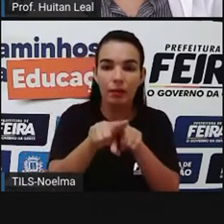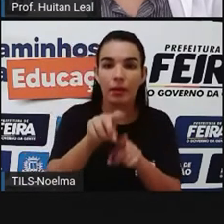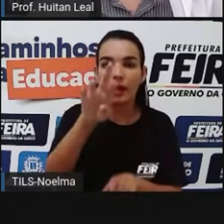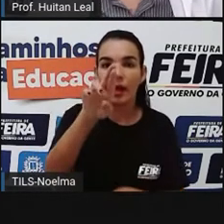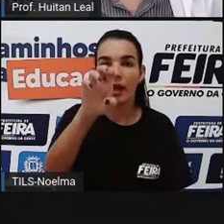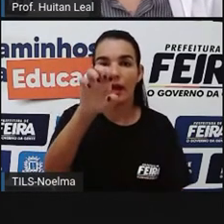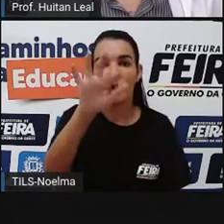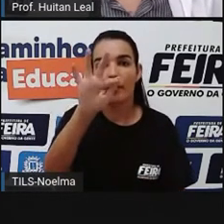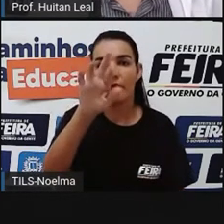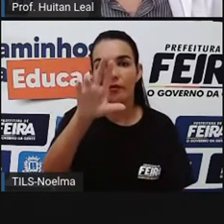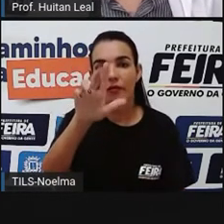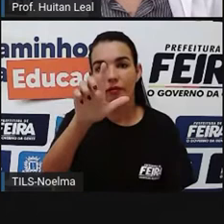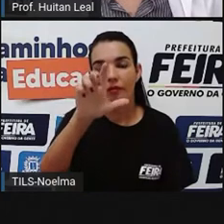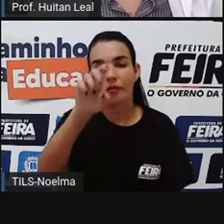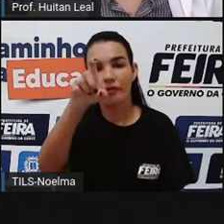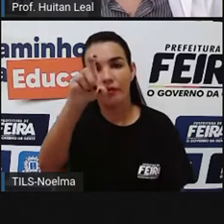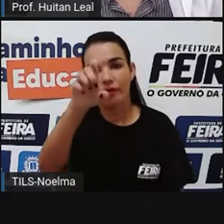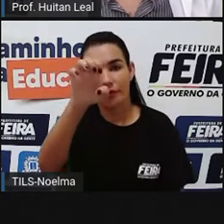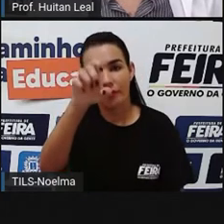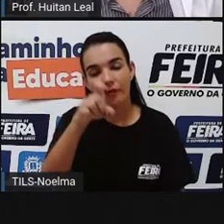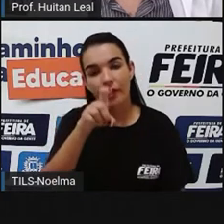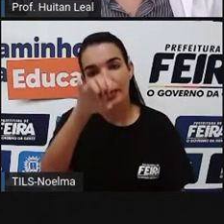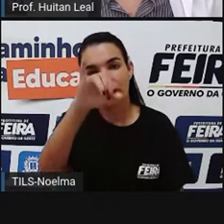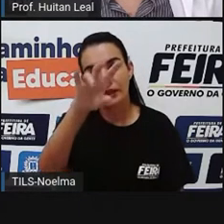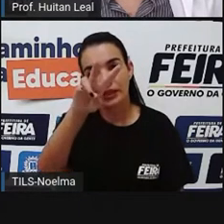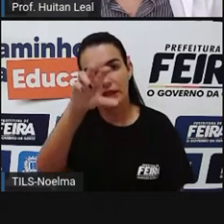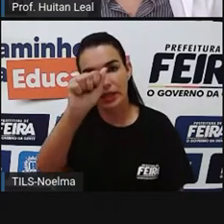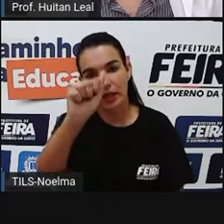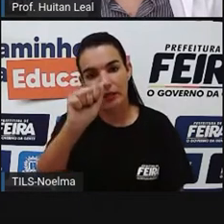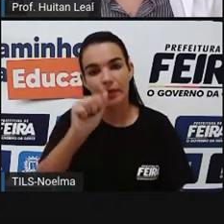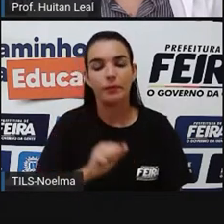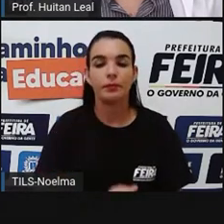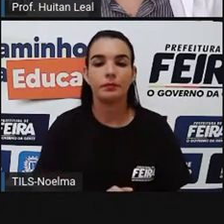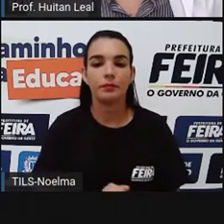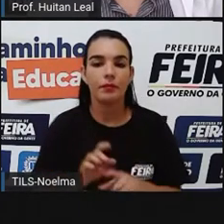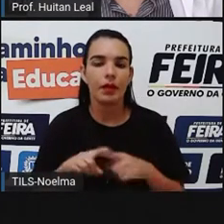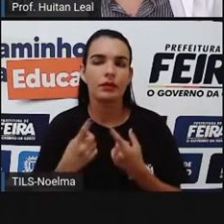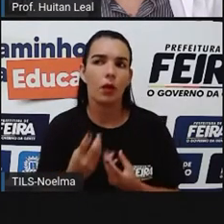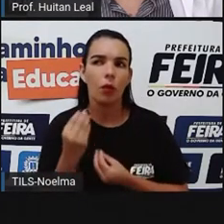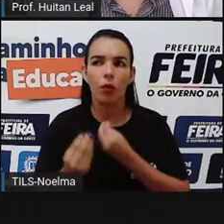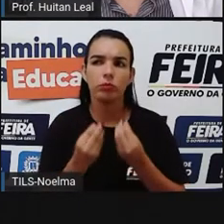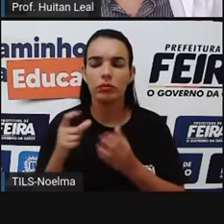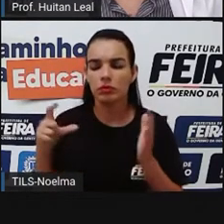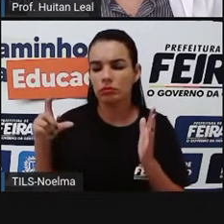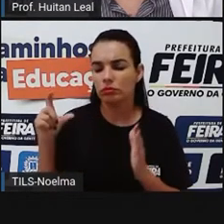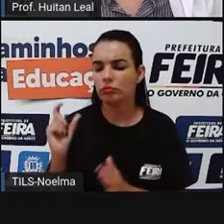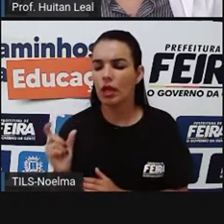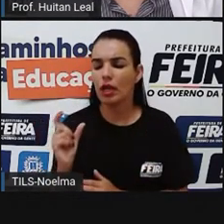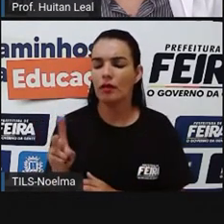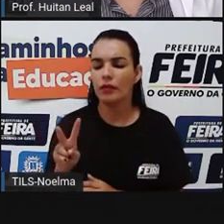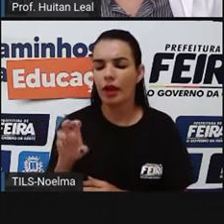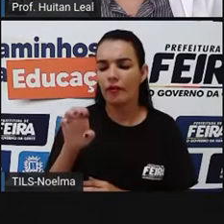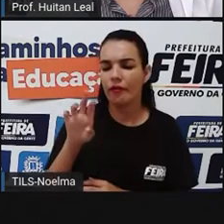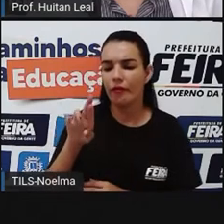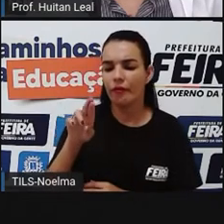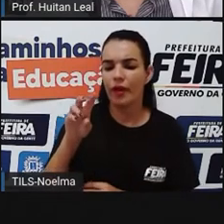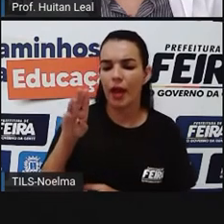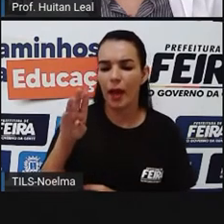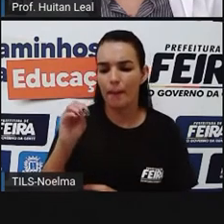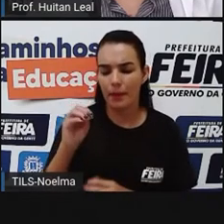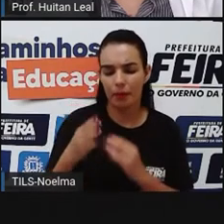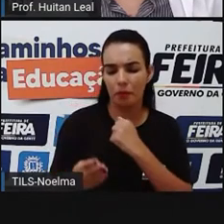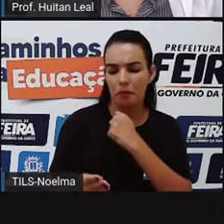Mas, como a palavra verbo na sua origem significa palavra,